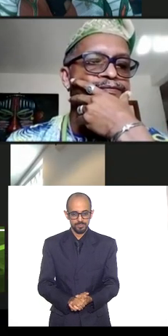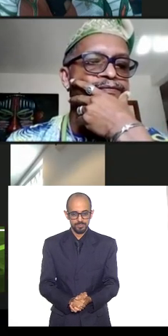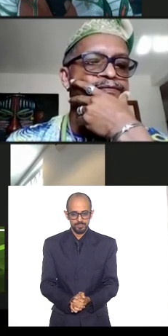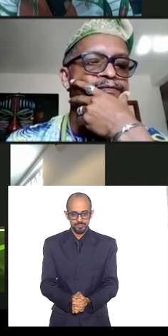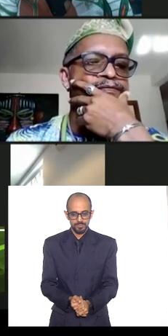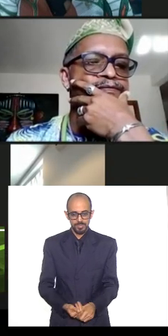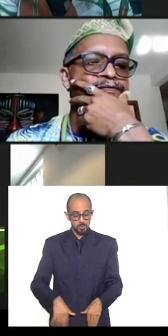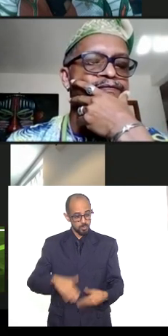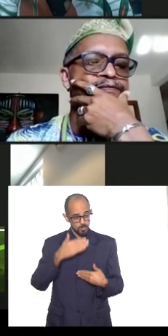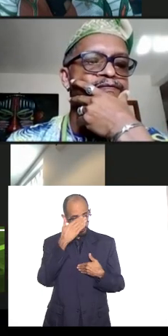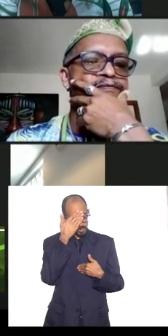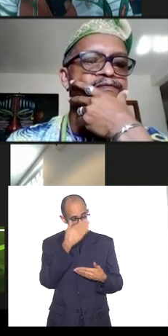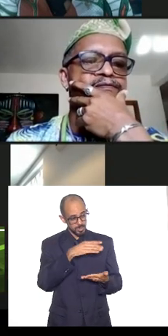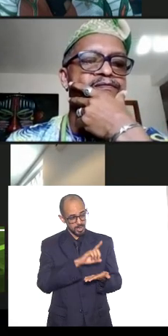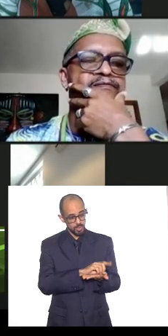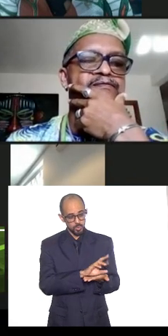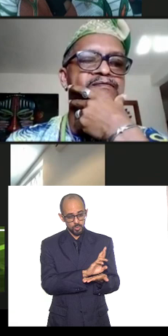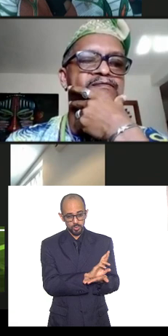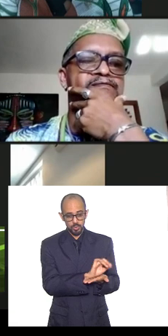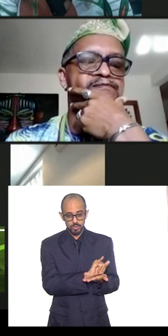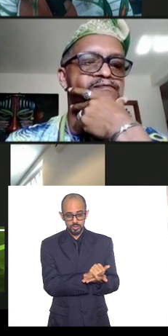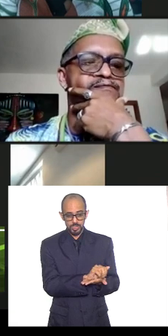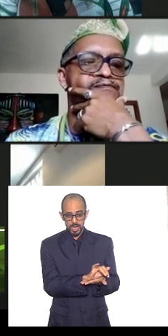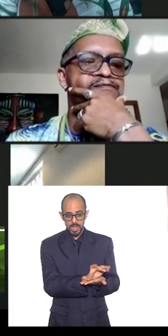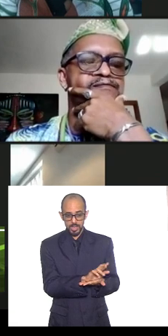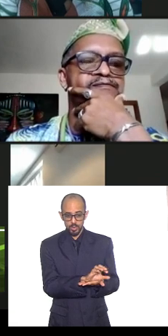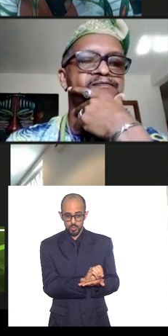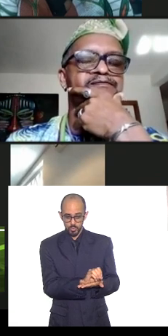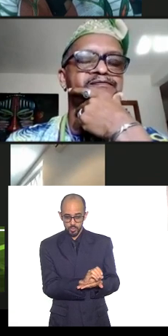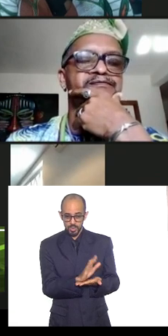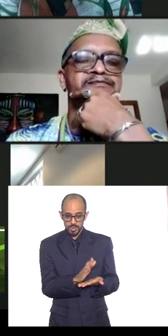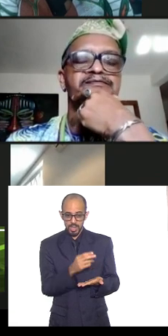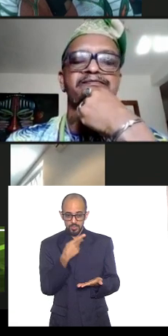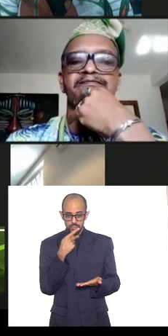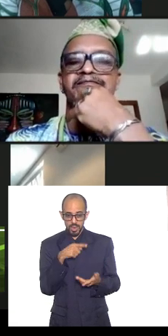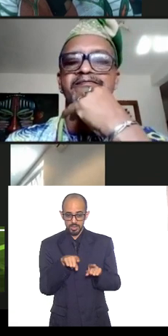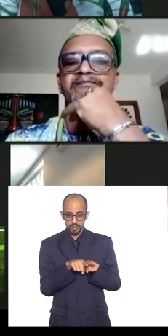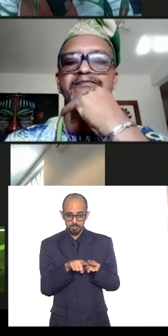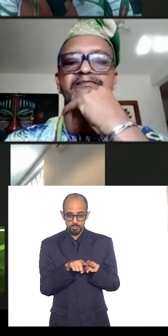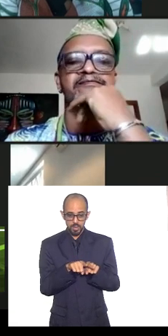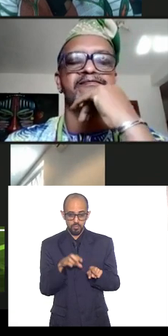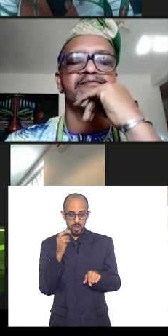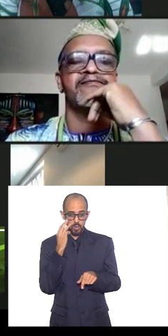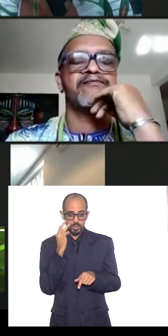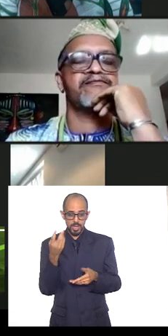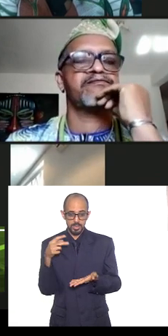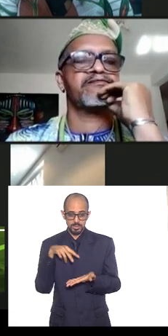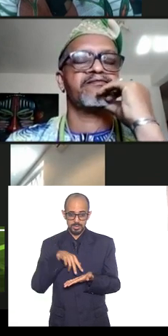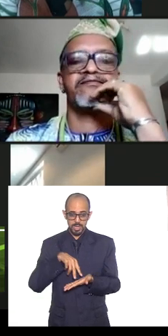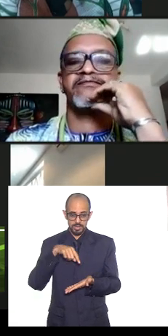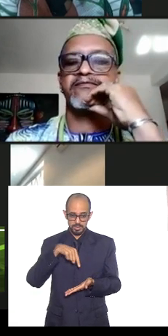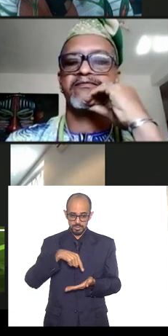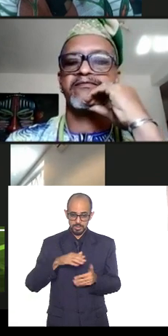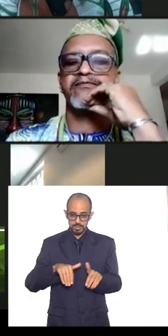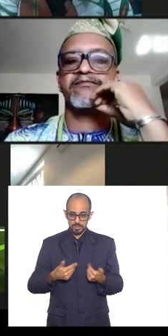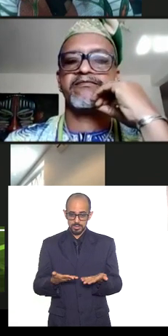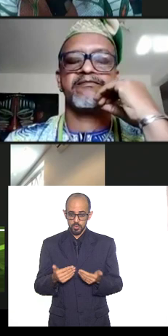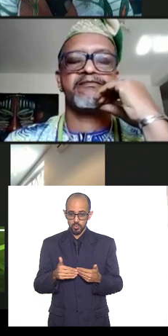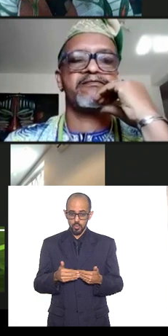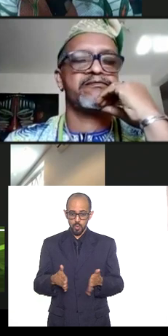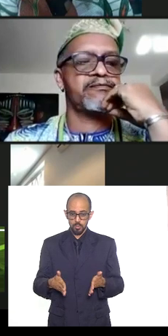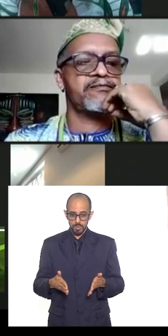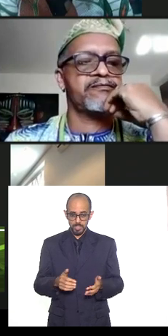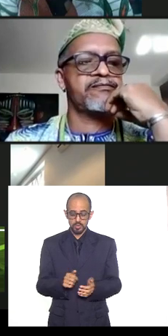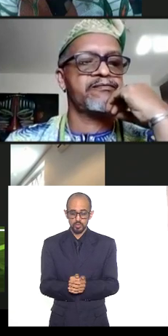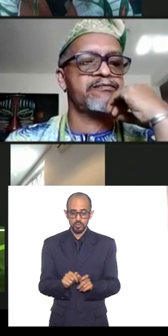obrigada doutor jairo quero registrar que já está conosco o deputado valdeque carneiro então inicialmente para o doutor adair